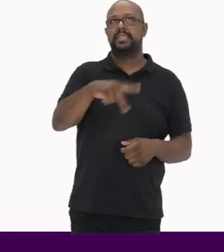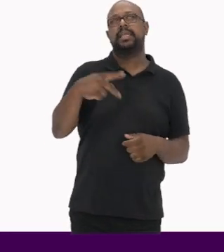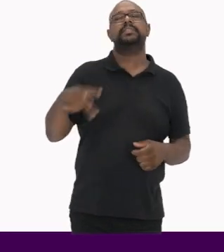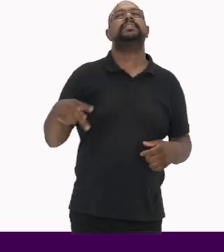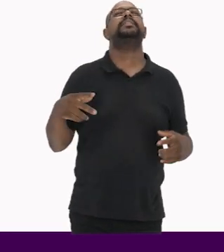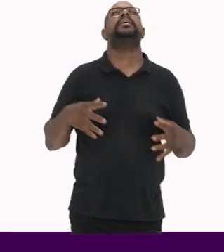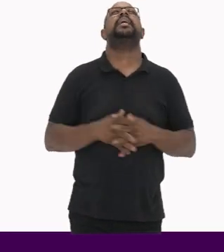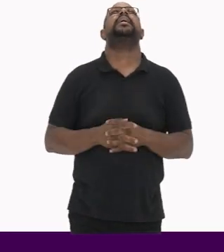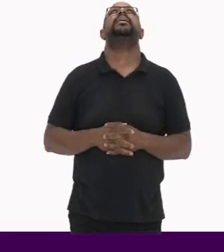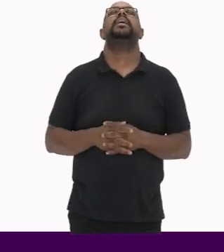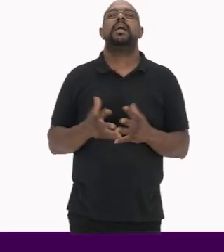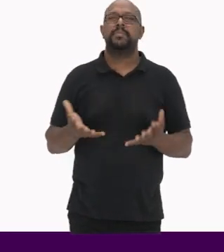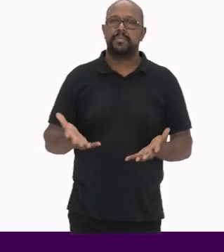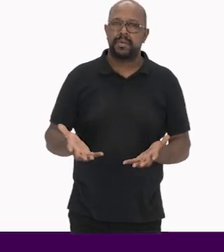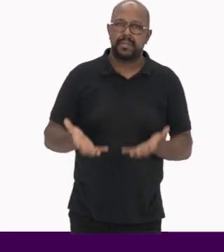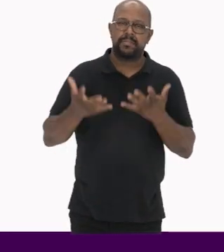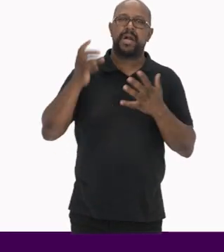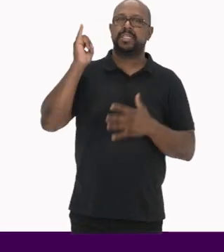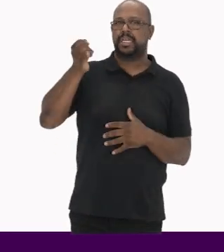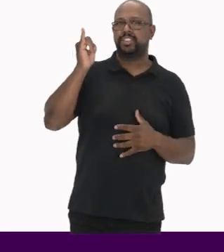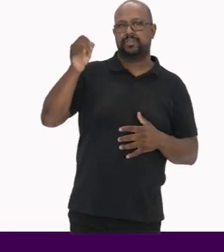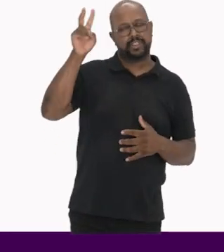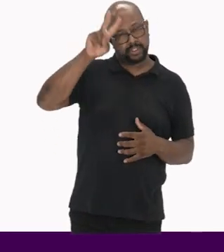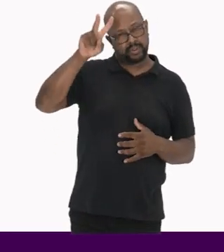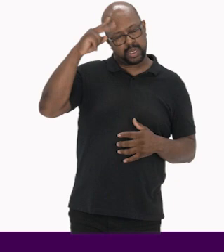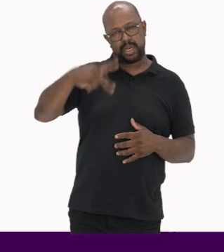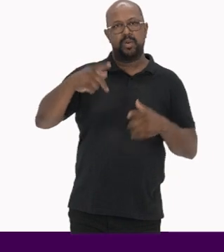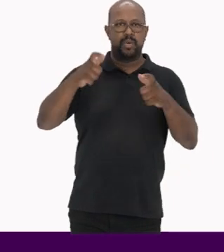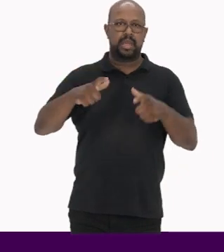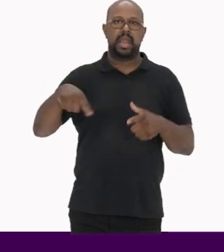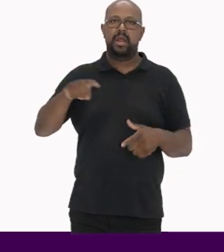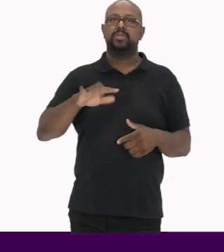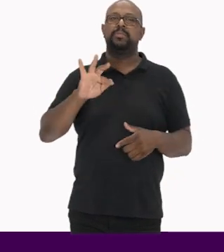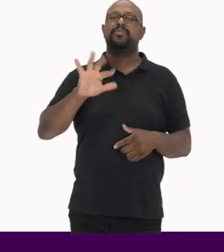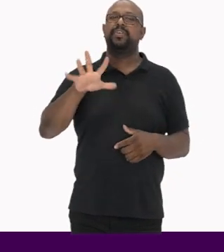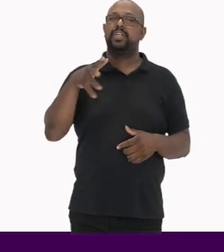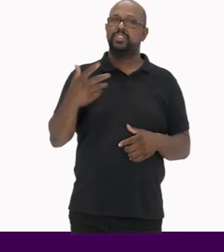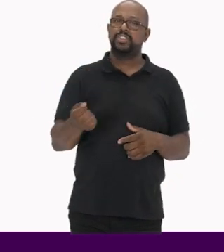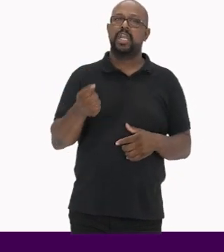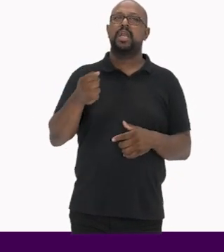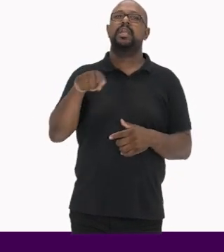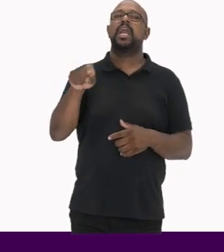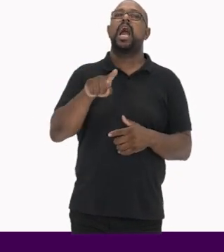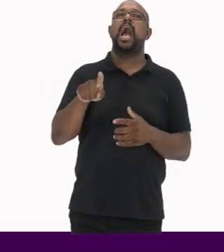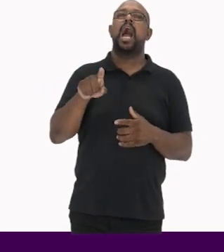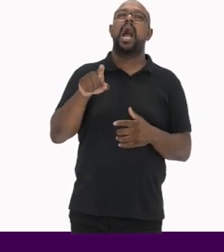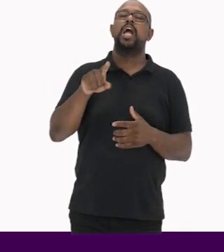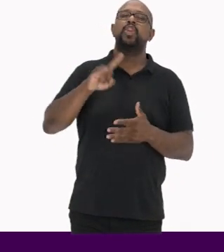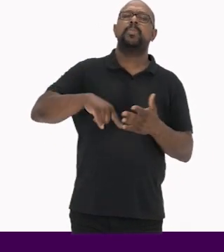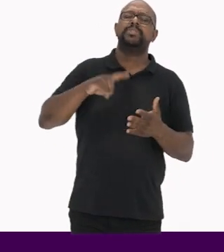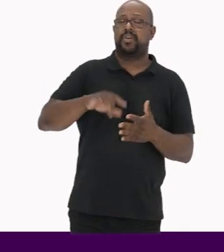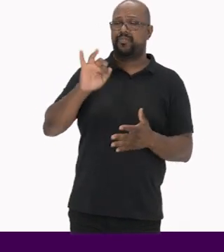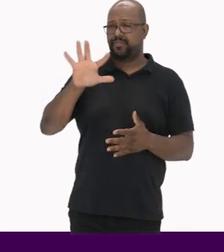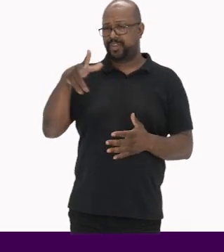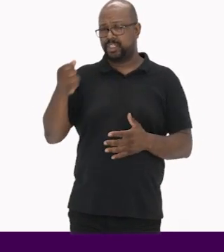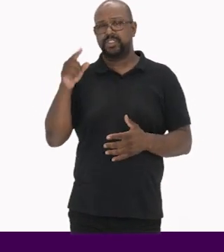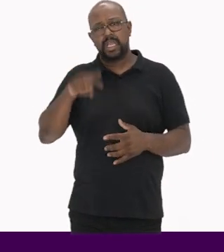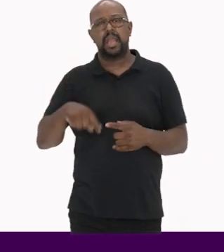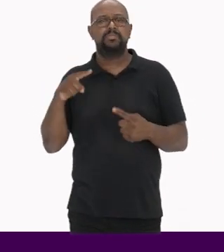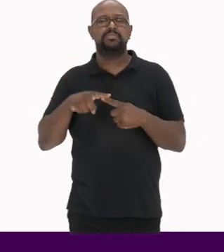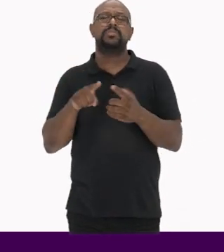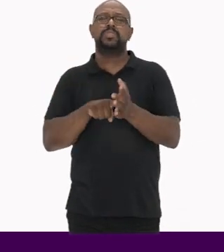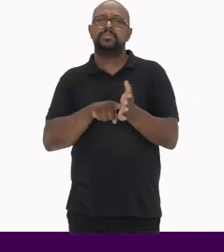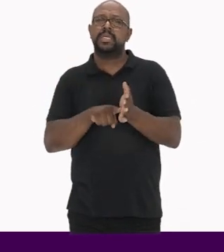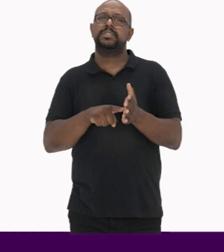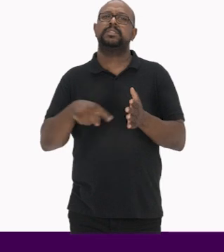dessa construção narrativa da história local Sobre as fichas e a documentação As fichas são um instrumento de